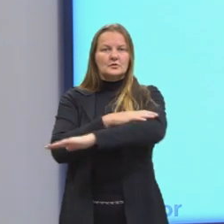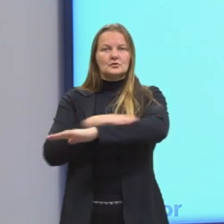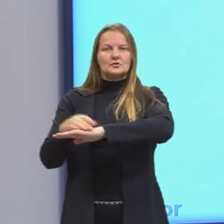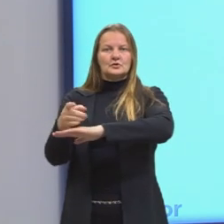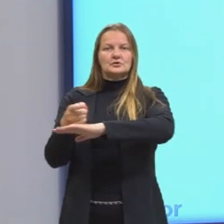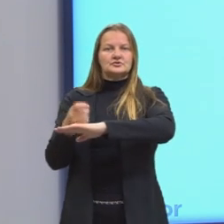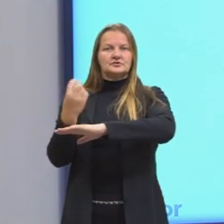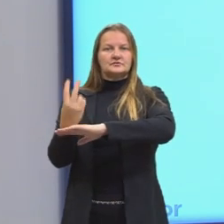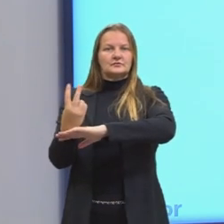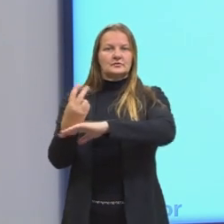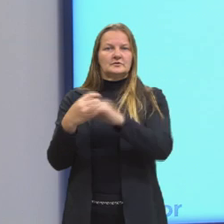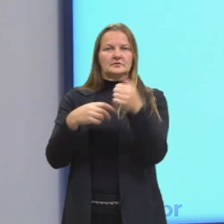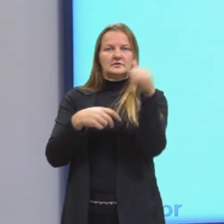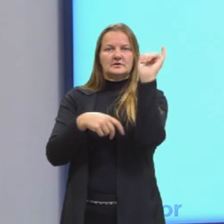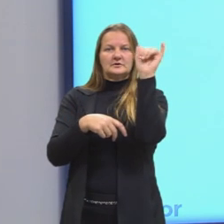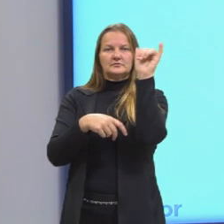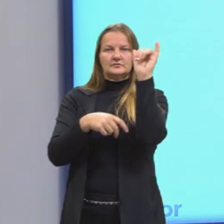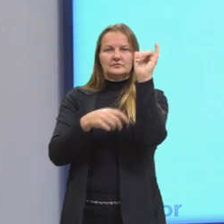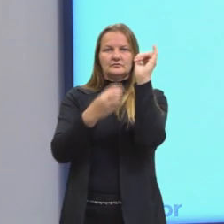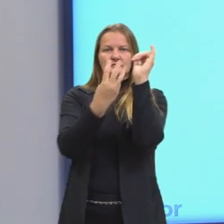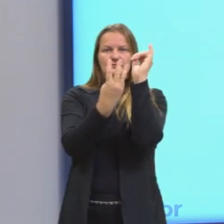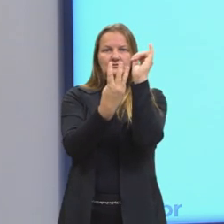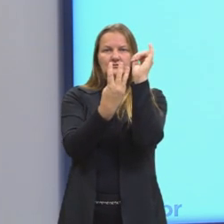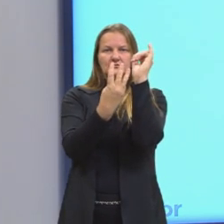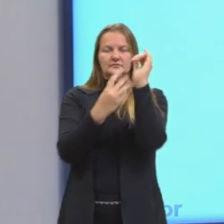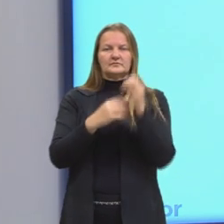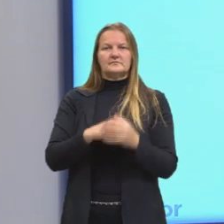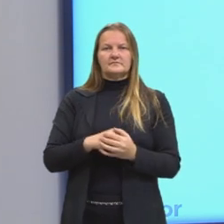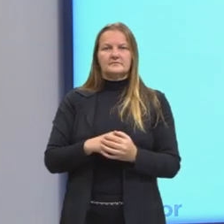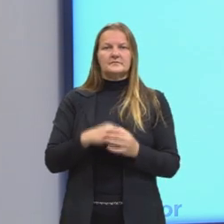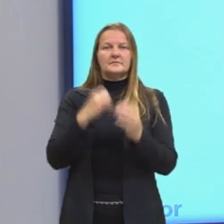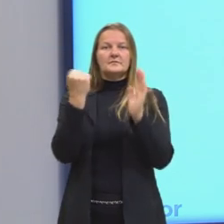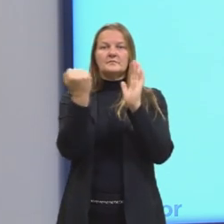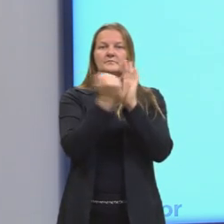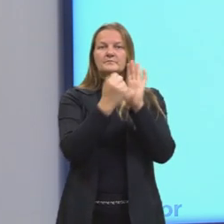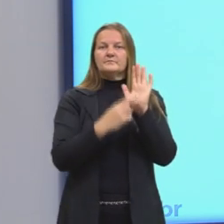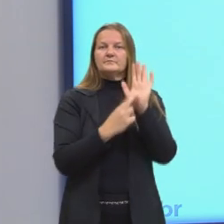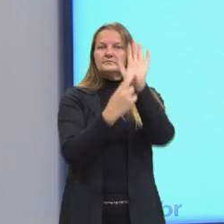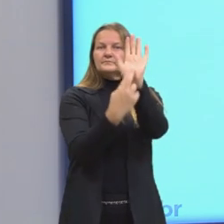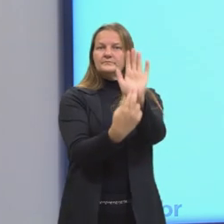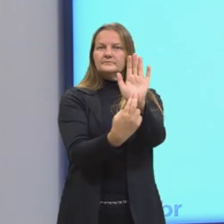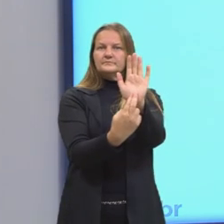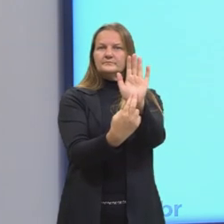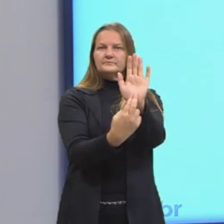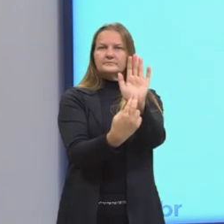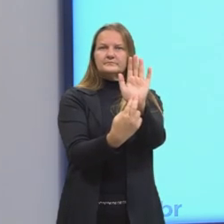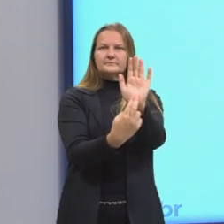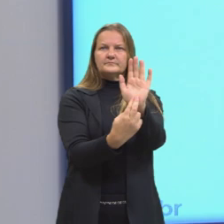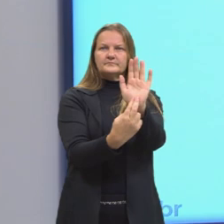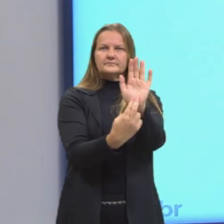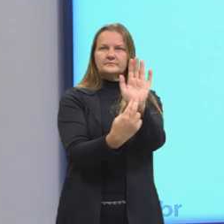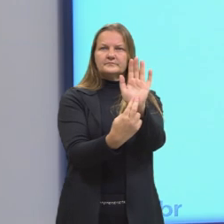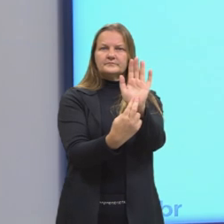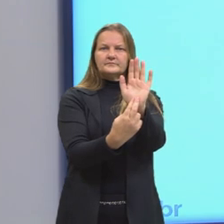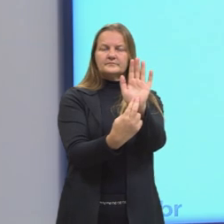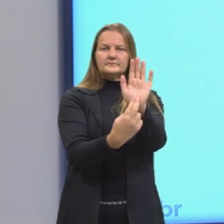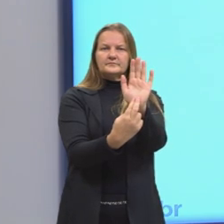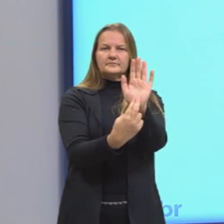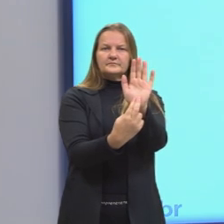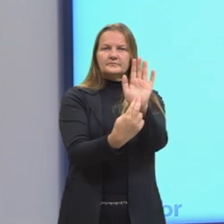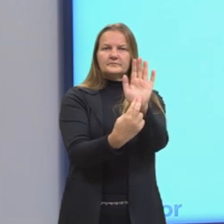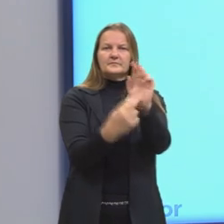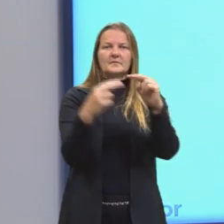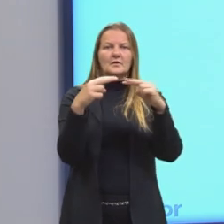e o y valendo 3. Então, aqui a gente tem a representação dele ao lado. A, ele representa, então, o par